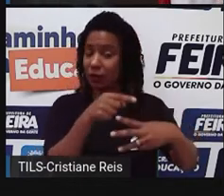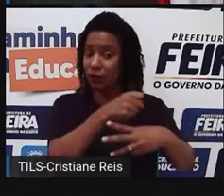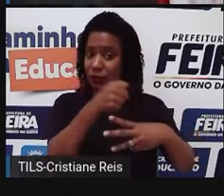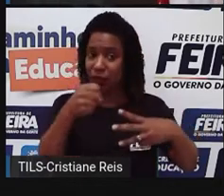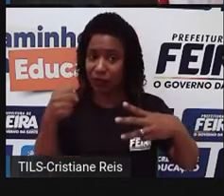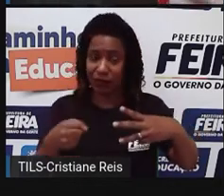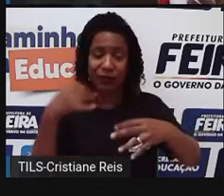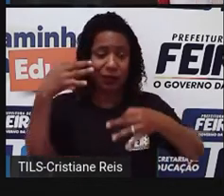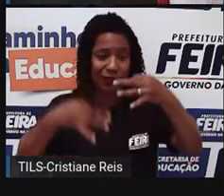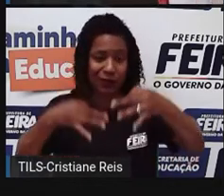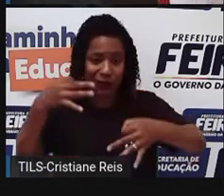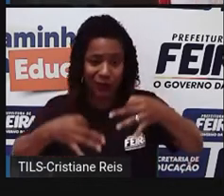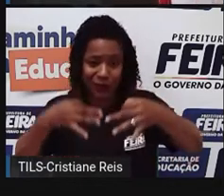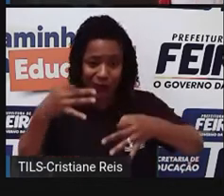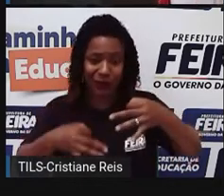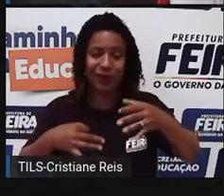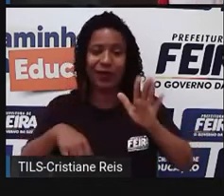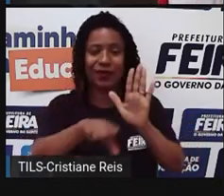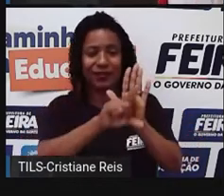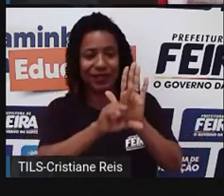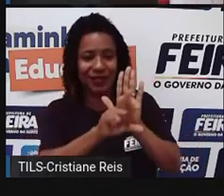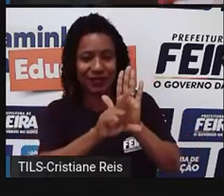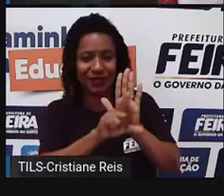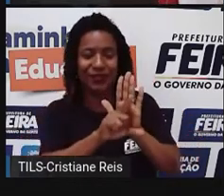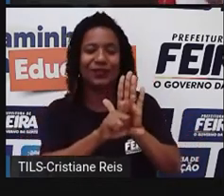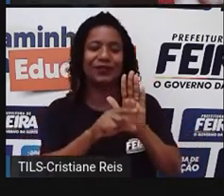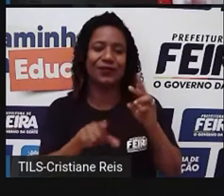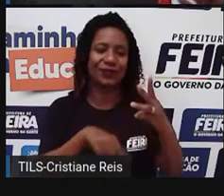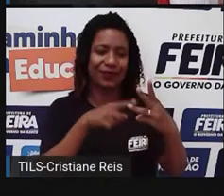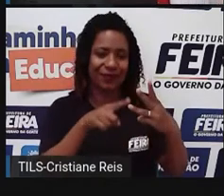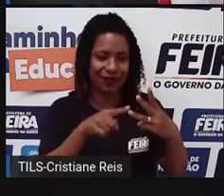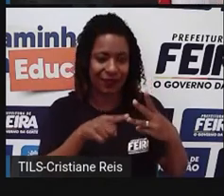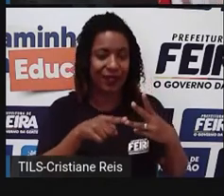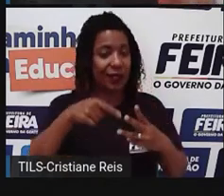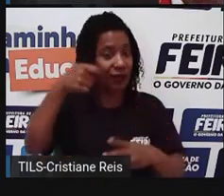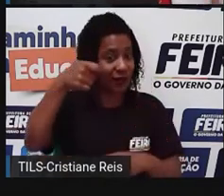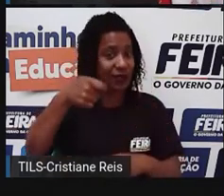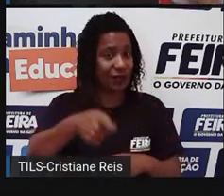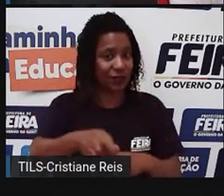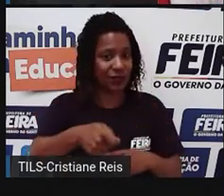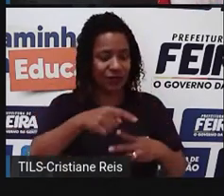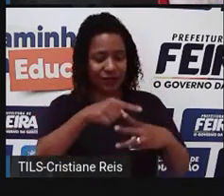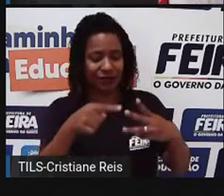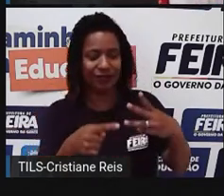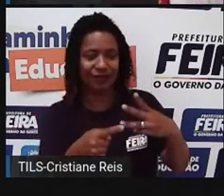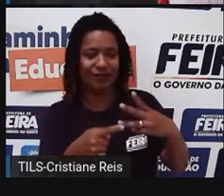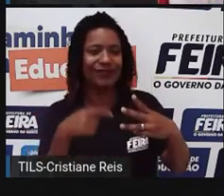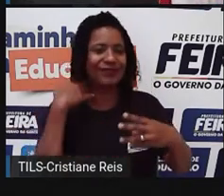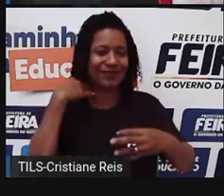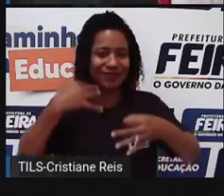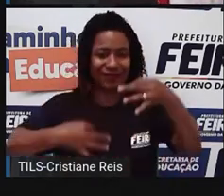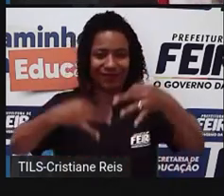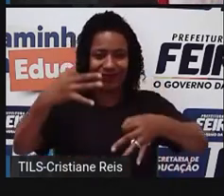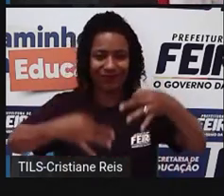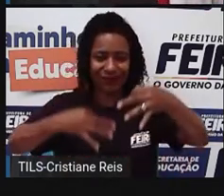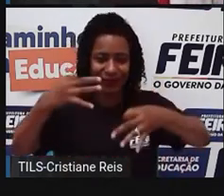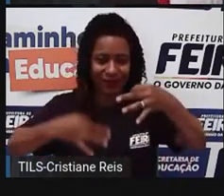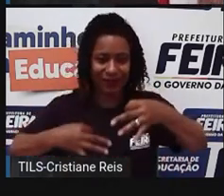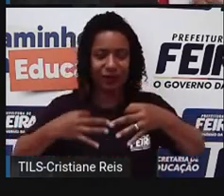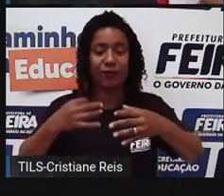poder judiciário, né, que é aquele que vai praticamente, né, cobrar e julgar, né, a aplicação dessas leis.